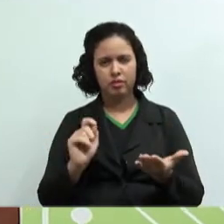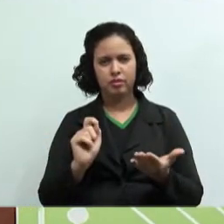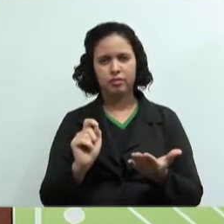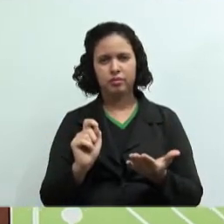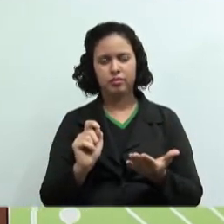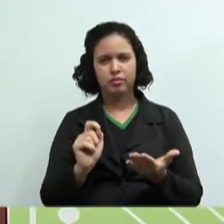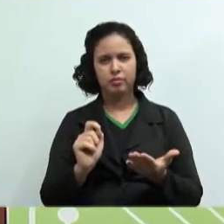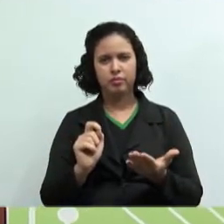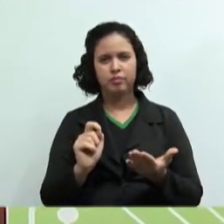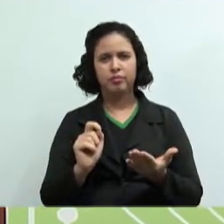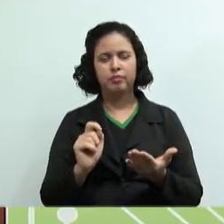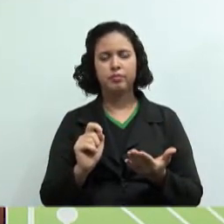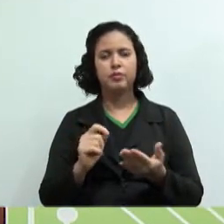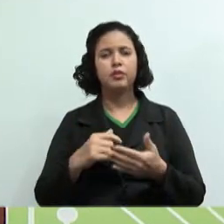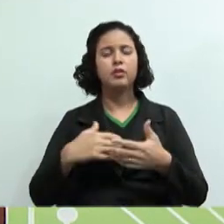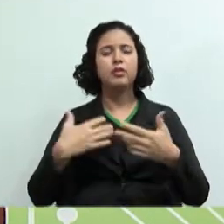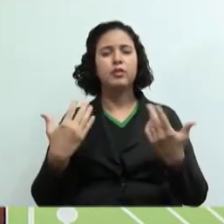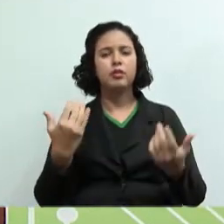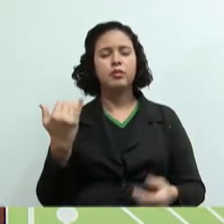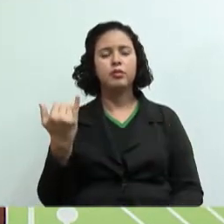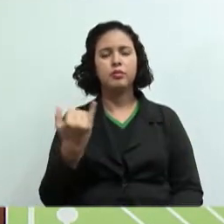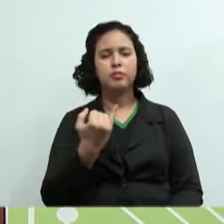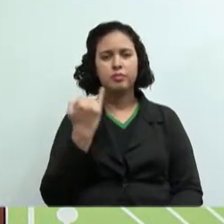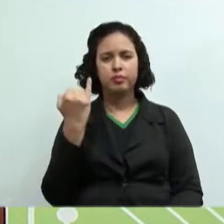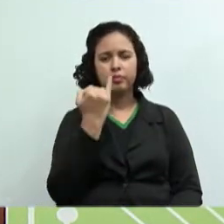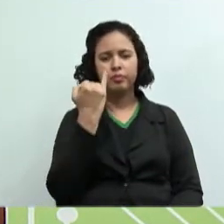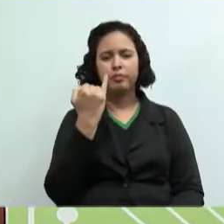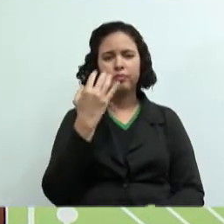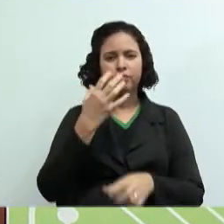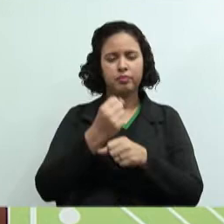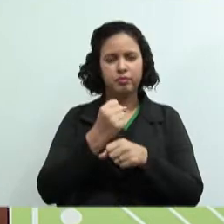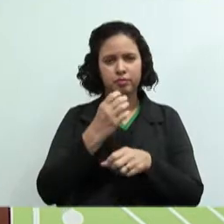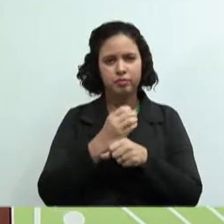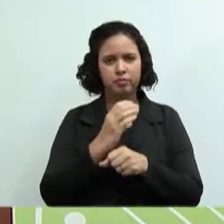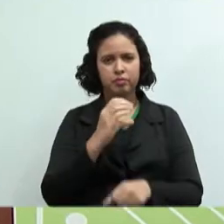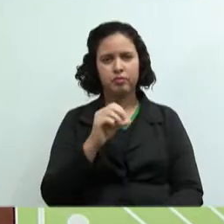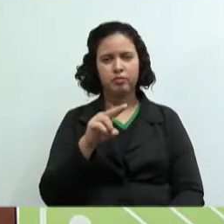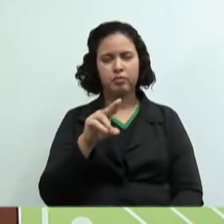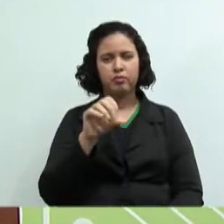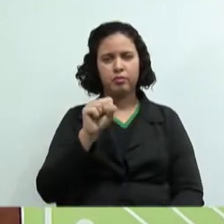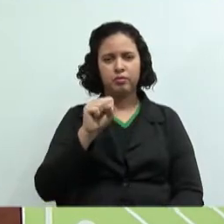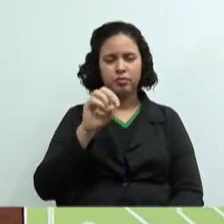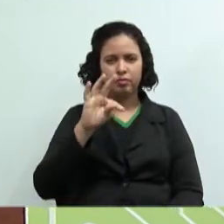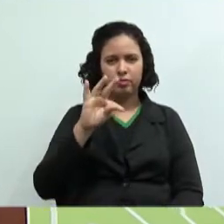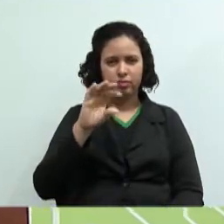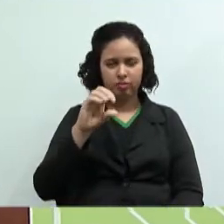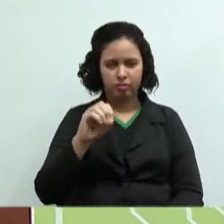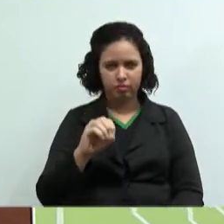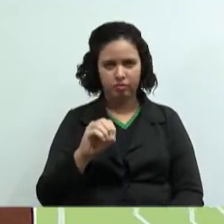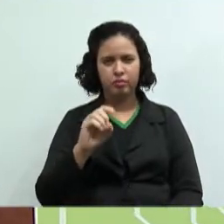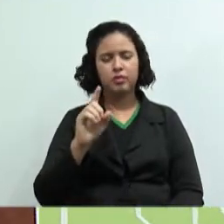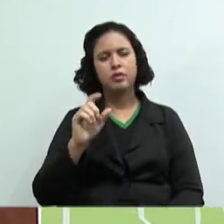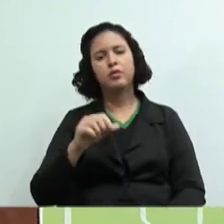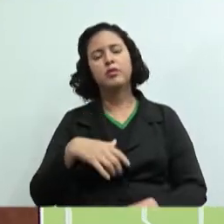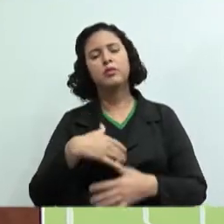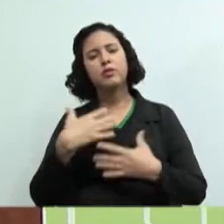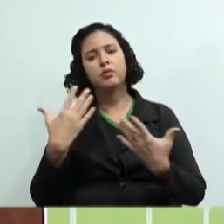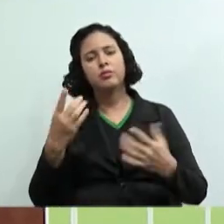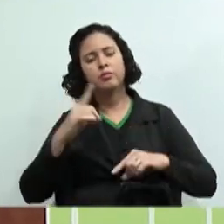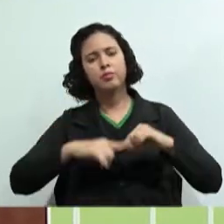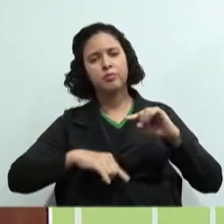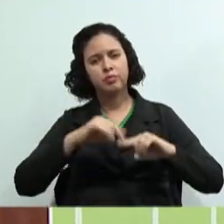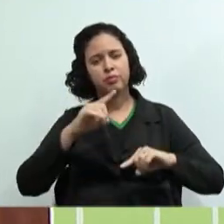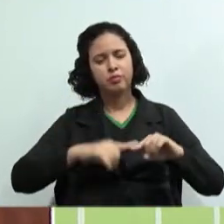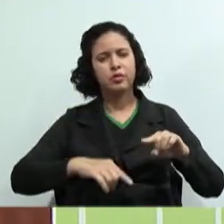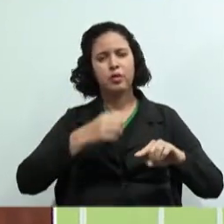por qual a importância da contabilidade de custos? Identificar quais os produtos são rentáveis para a